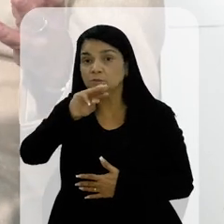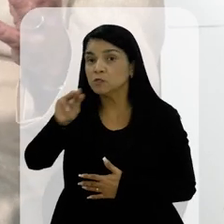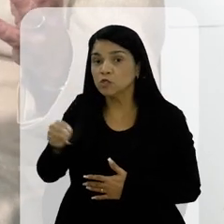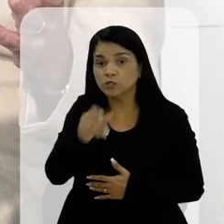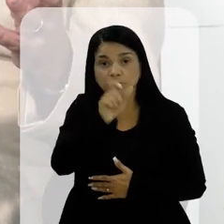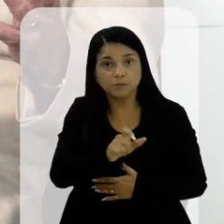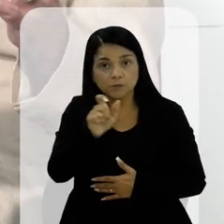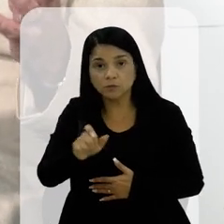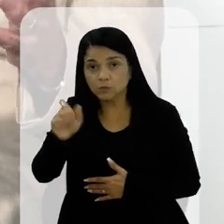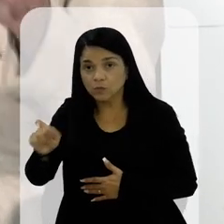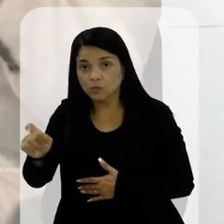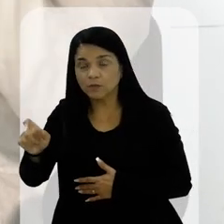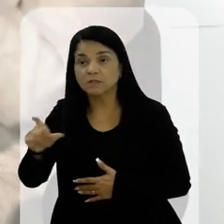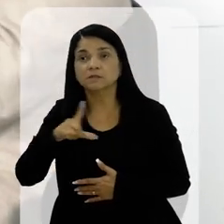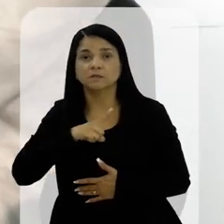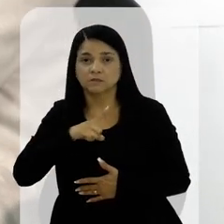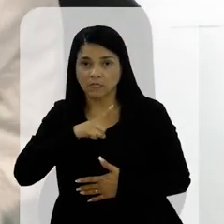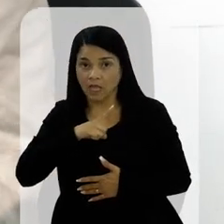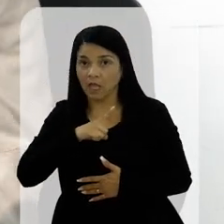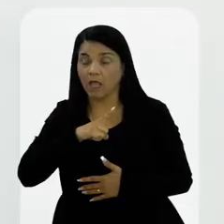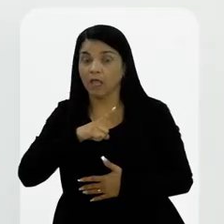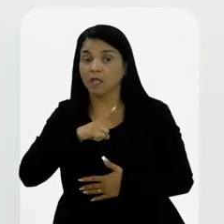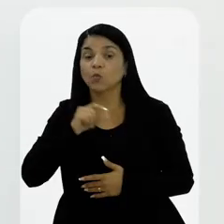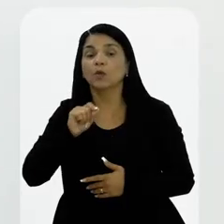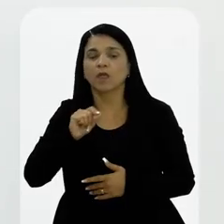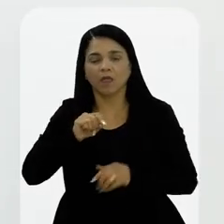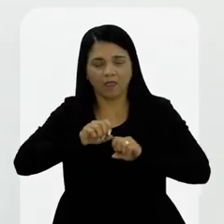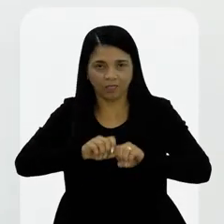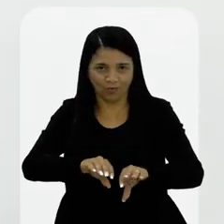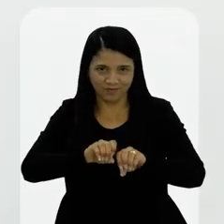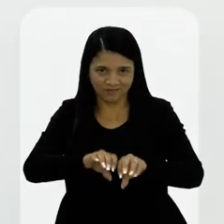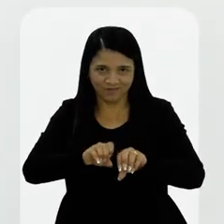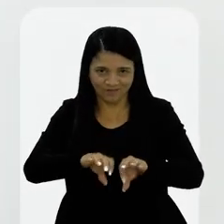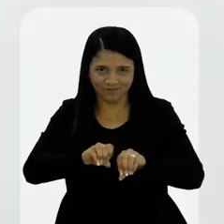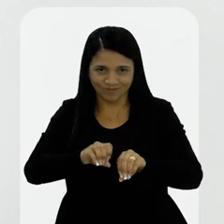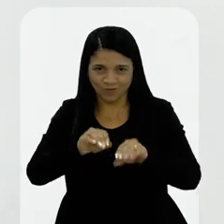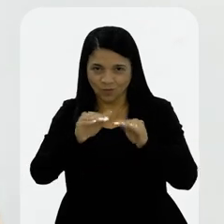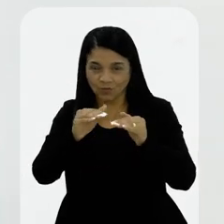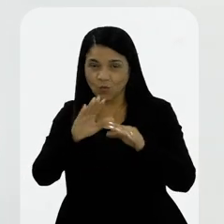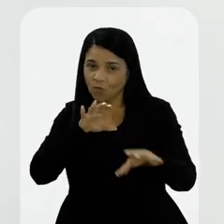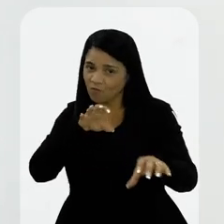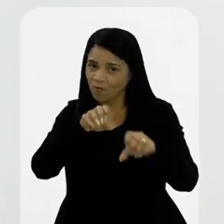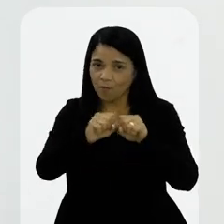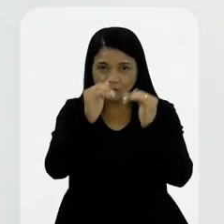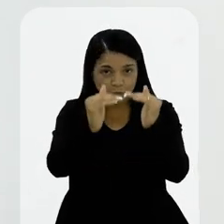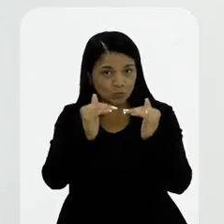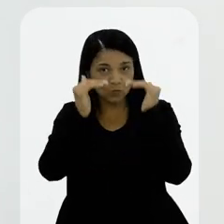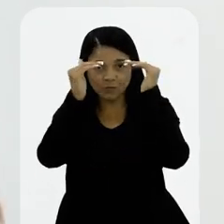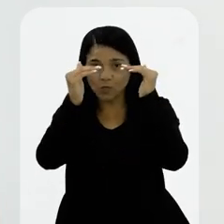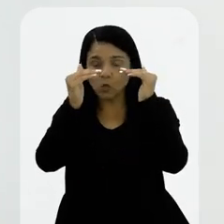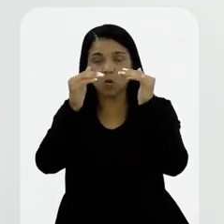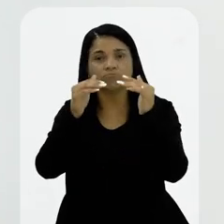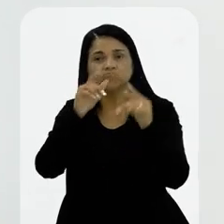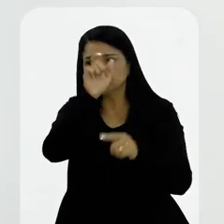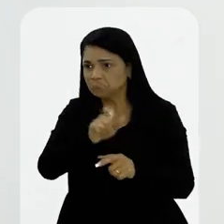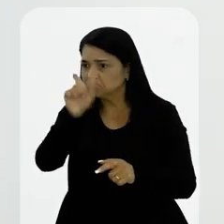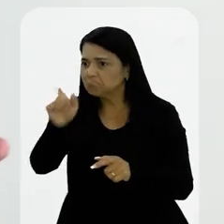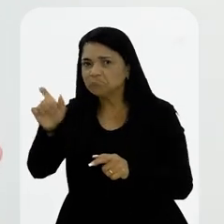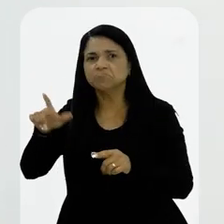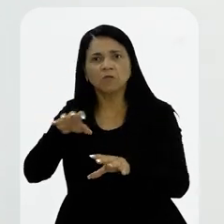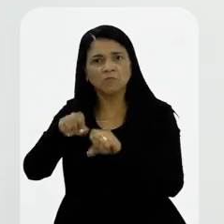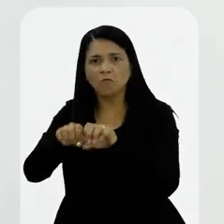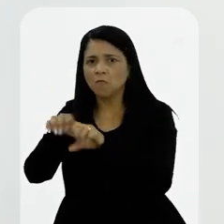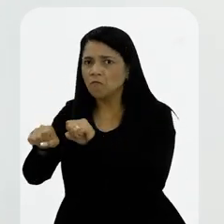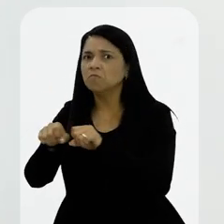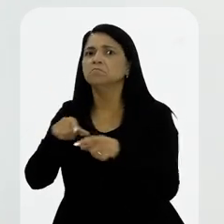de 10 milhões de habitantes aonde você tem uma coisa, que eu falei no início, educação. O nível superior, ele prepondera. Não que